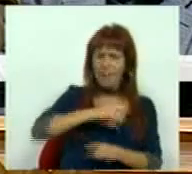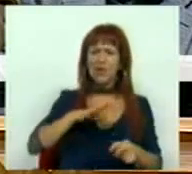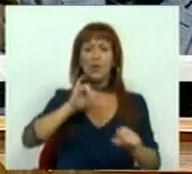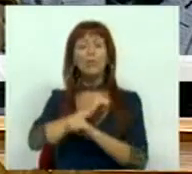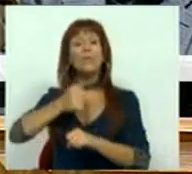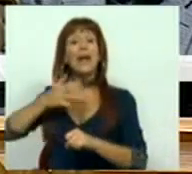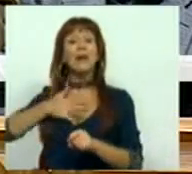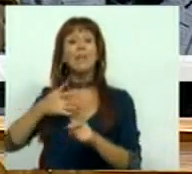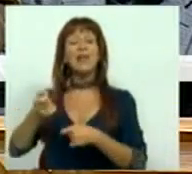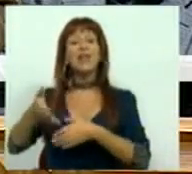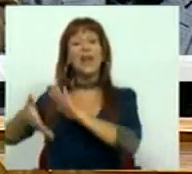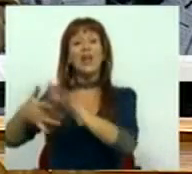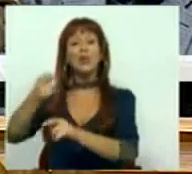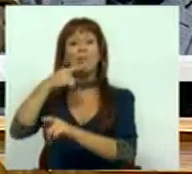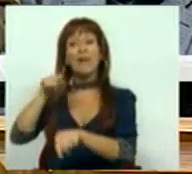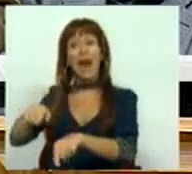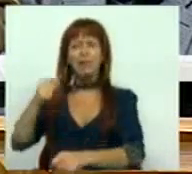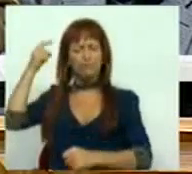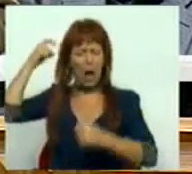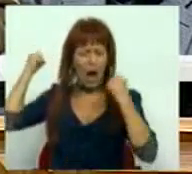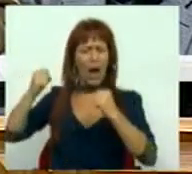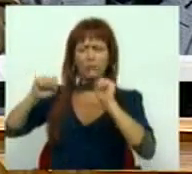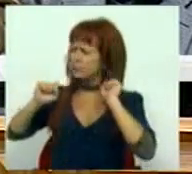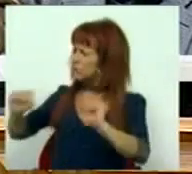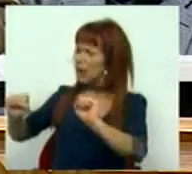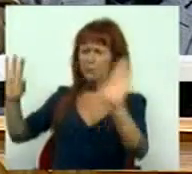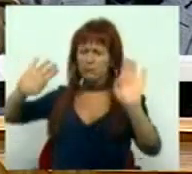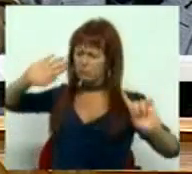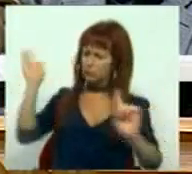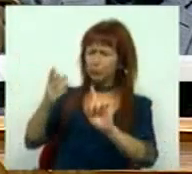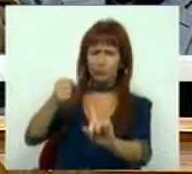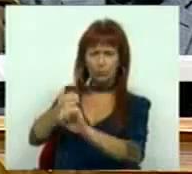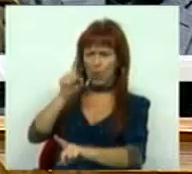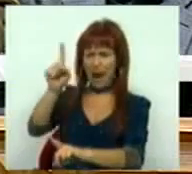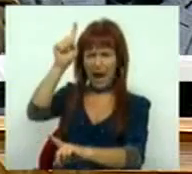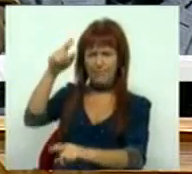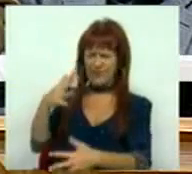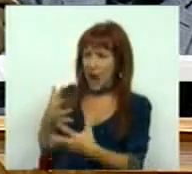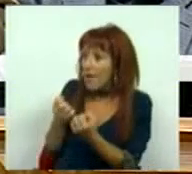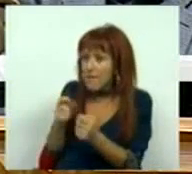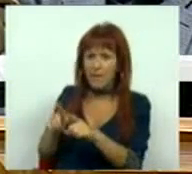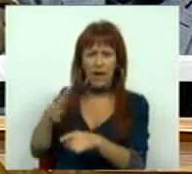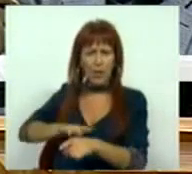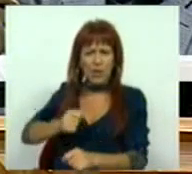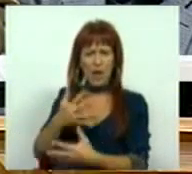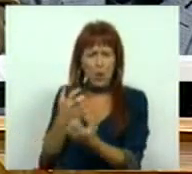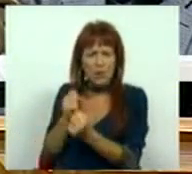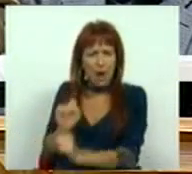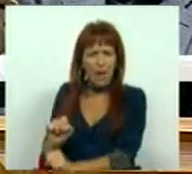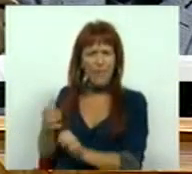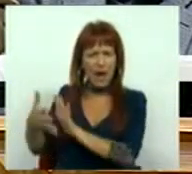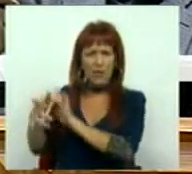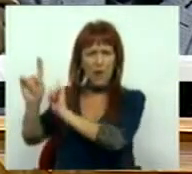multinacionais da indústria farmacêutica. É bater-lhes o pé e é recusar e condenar e combater essa ganância e esse egoísmo.